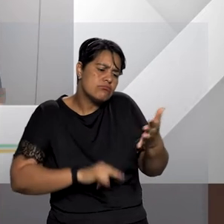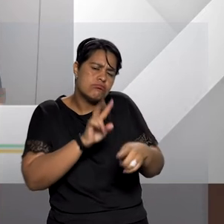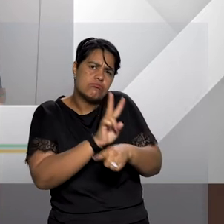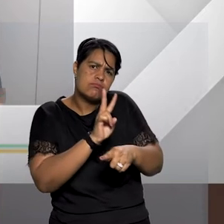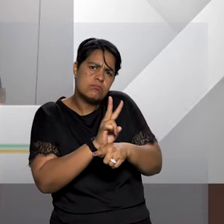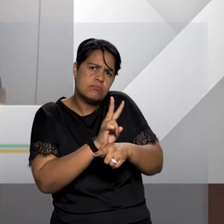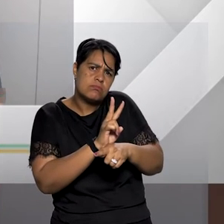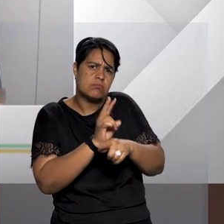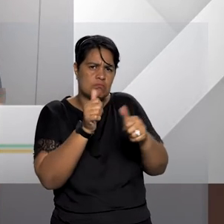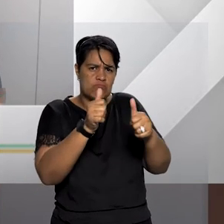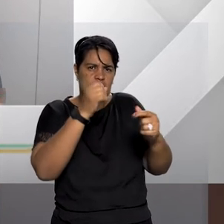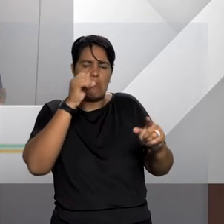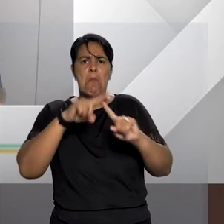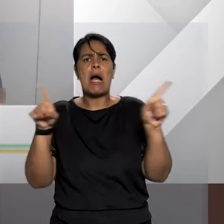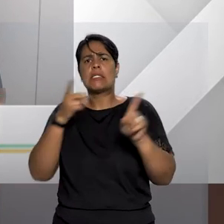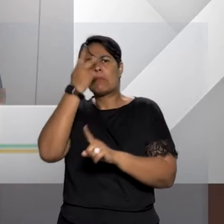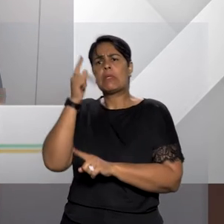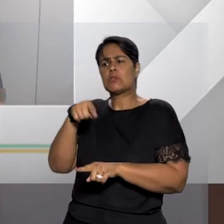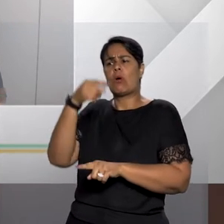adotados pela vítima?